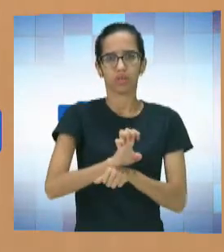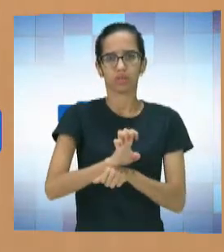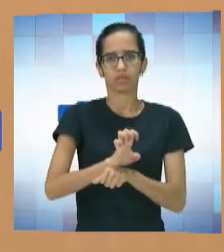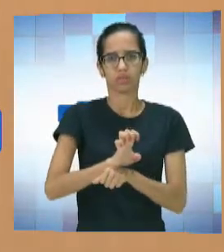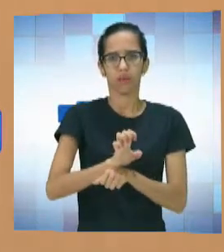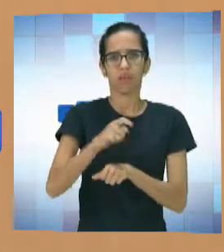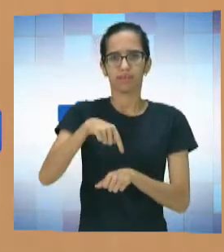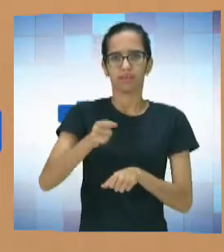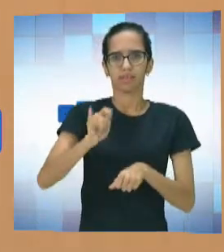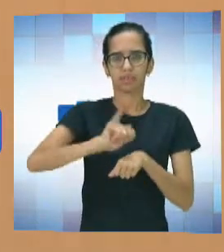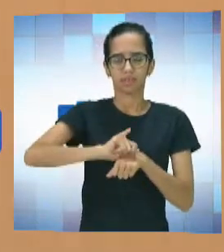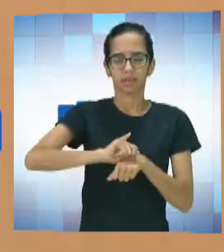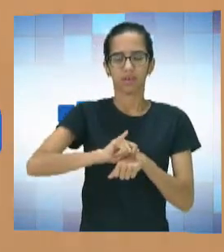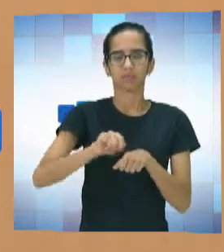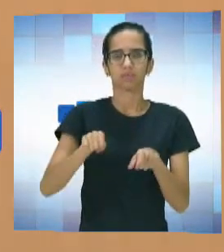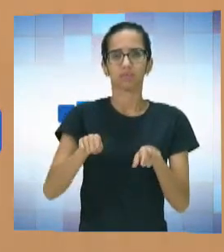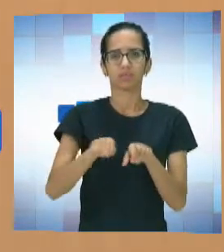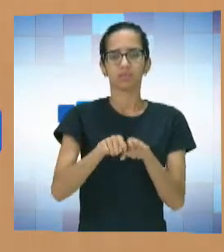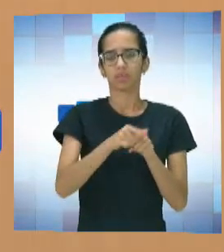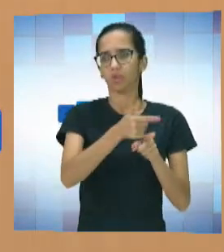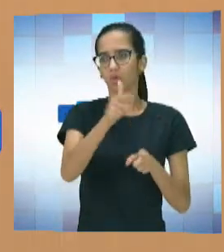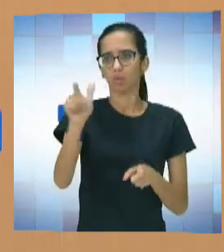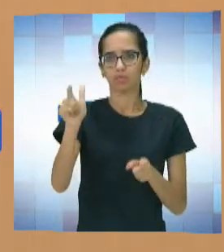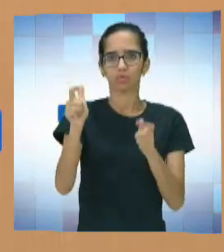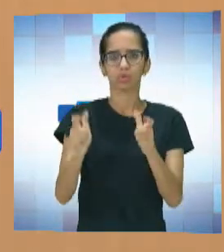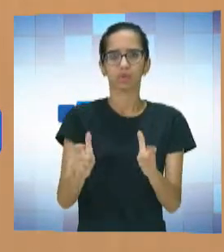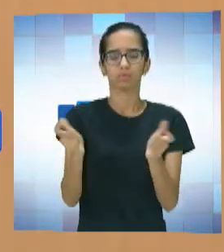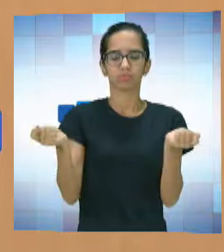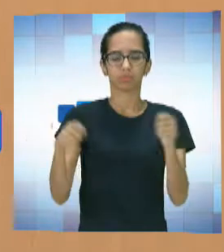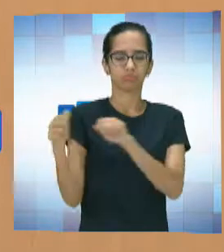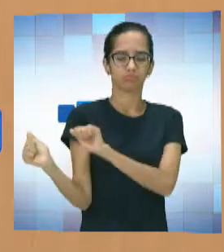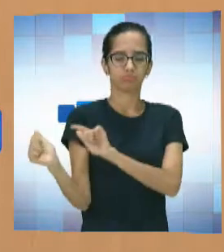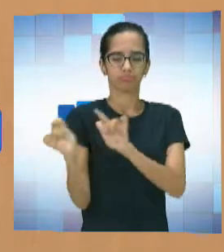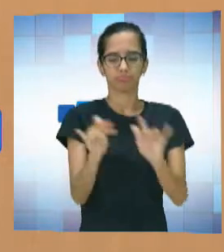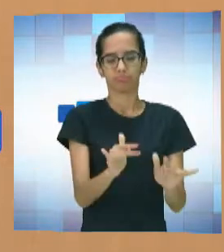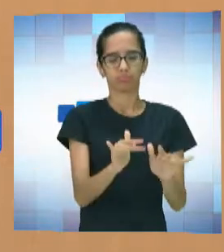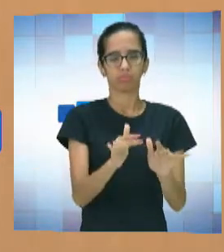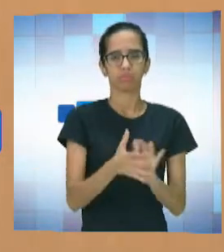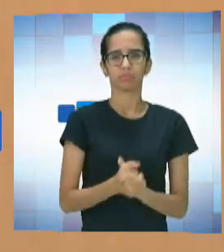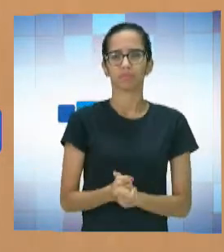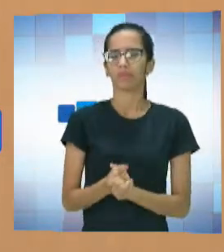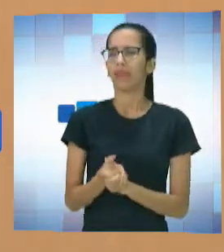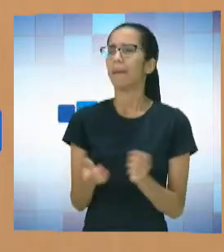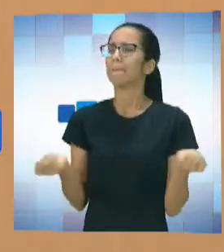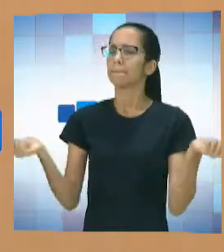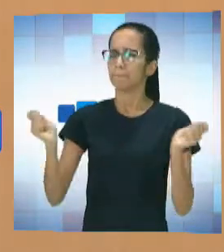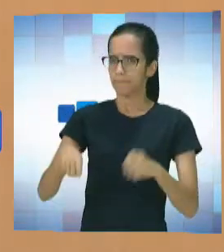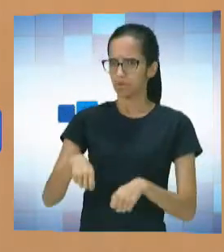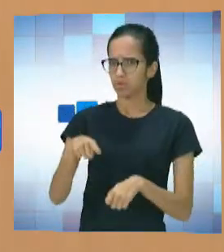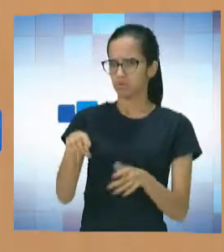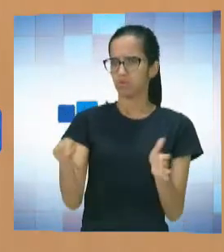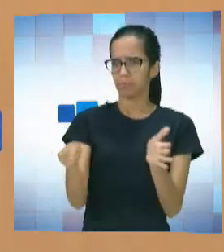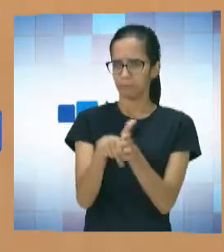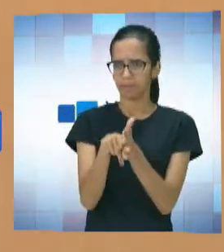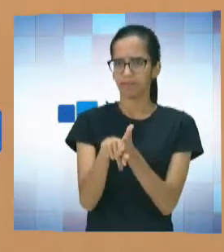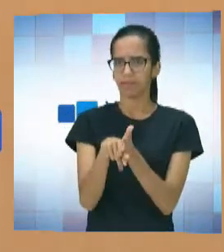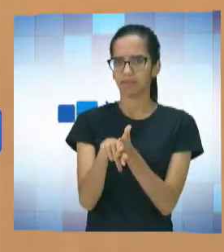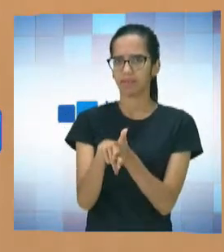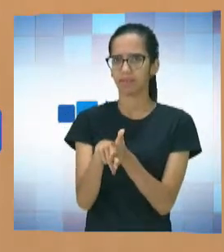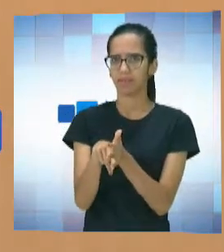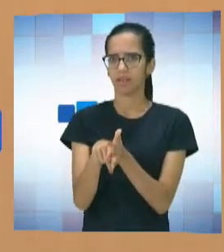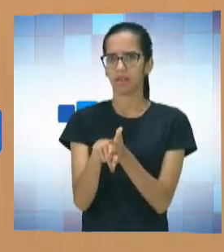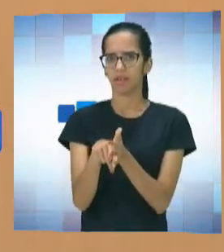Capital, vem pessoas para poder receber esse atendimento lá. E para receber esse atendimento, para que isso